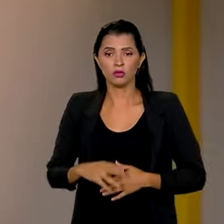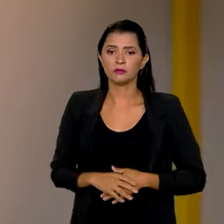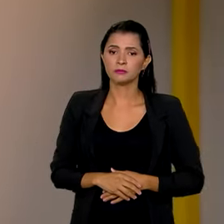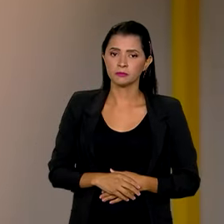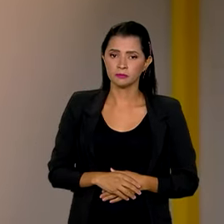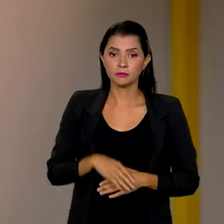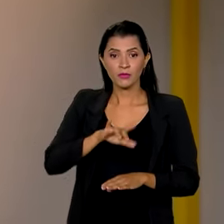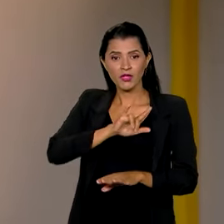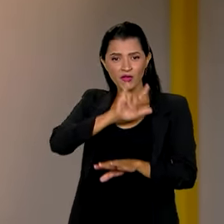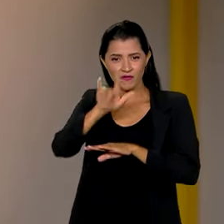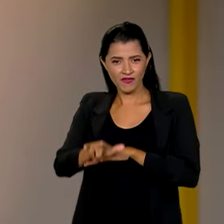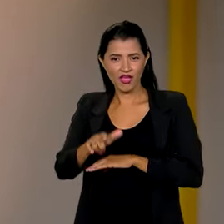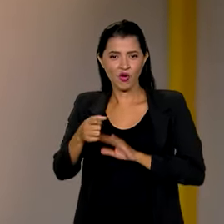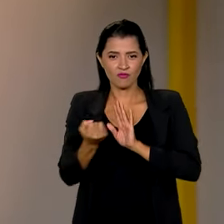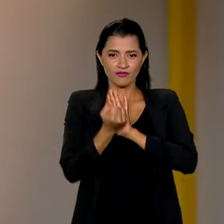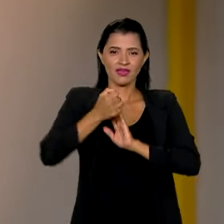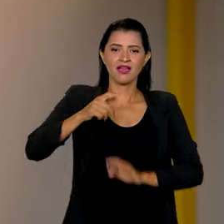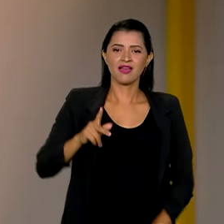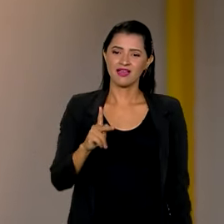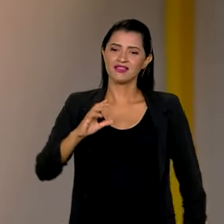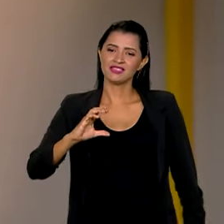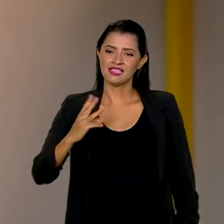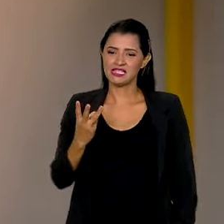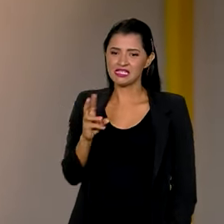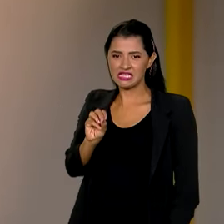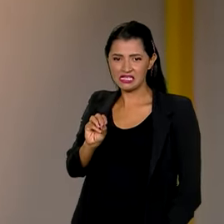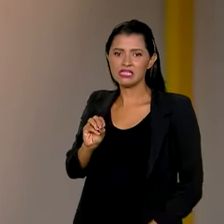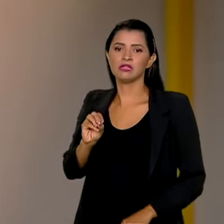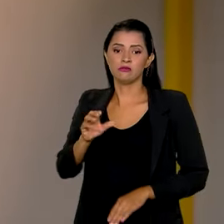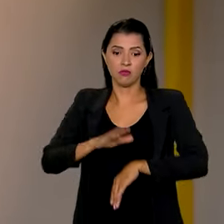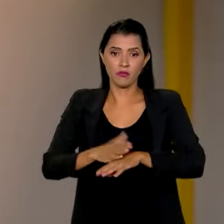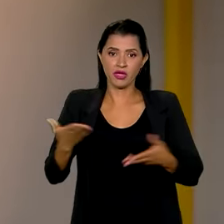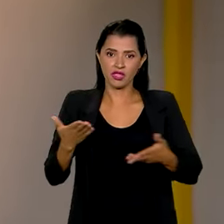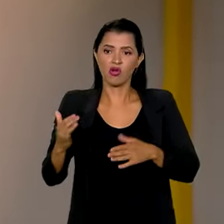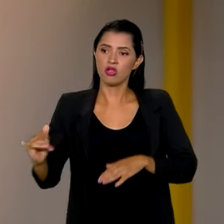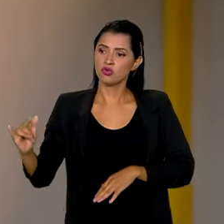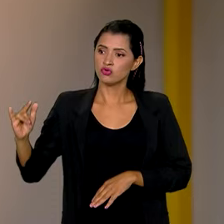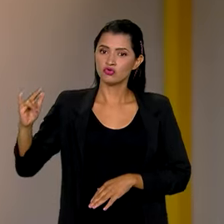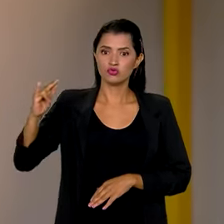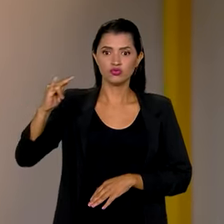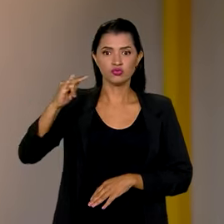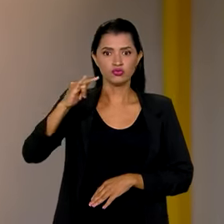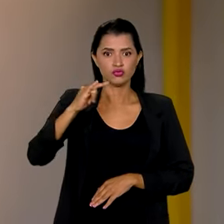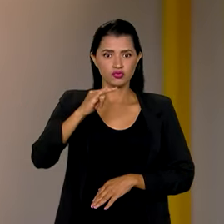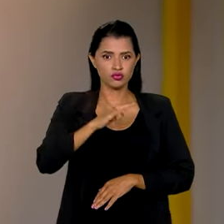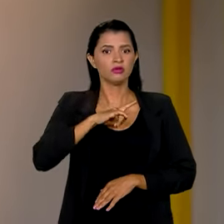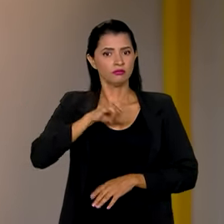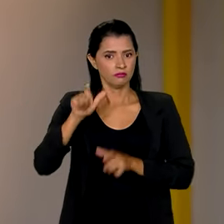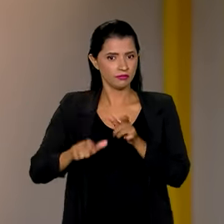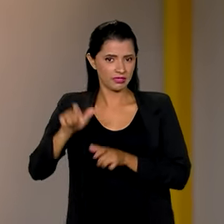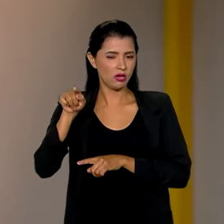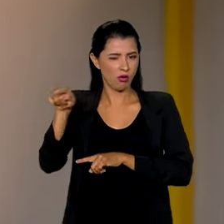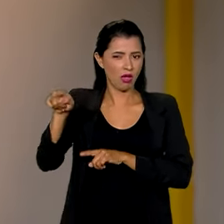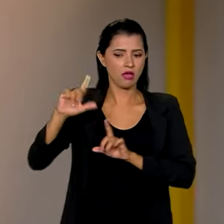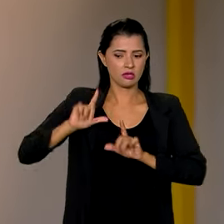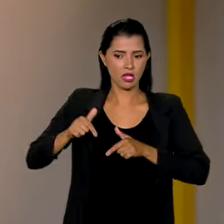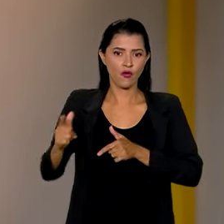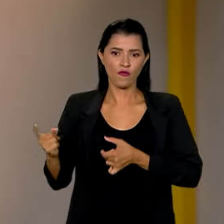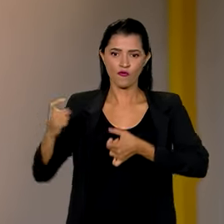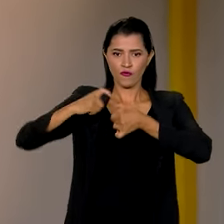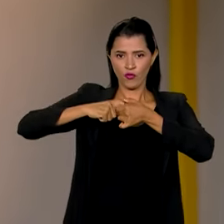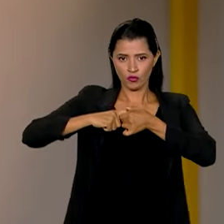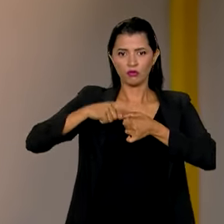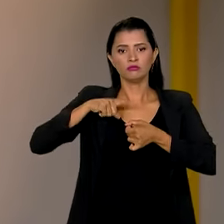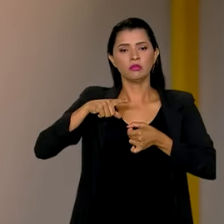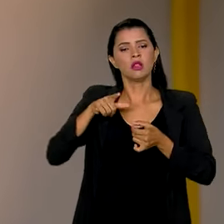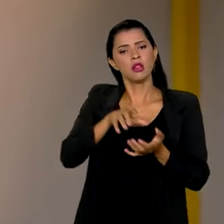E o avião KC-30 da Força Aérea Brasileira, que neste momento faz o trajeto de volta com brasileiros que estavam em Israel, levou uma